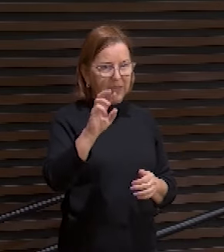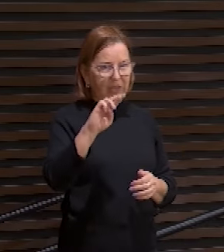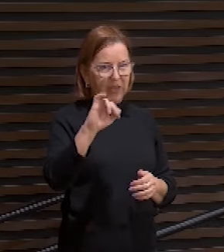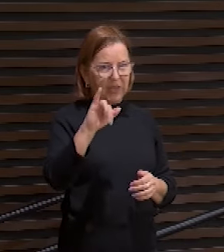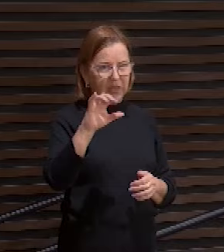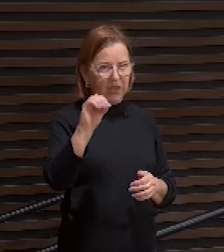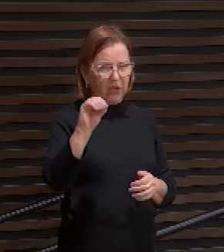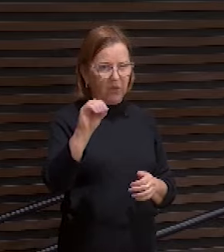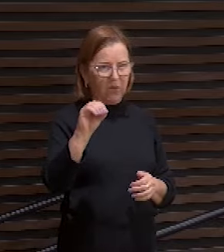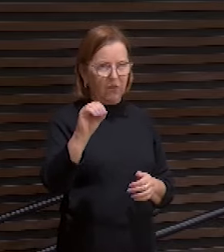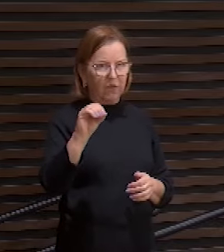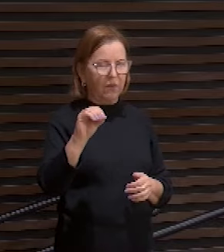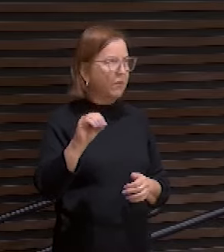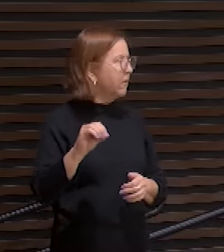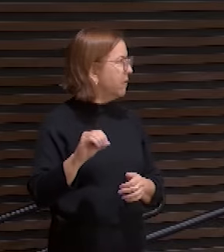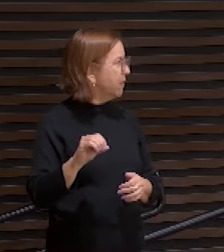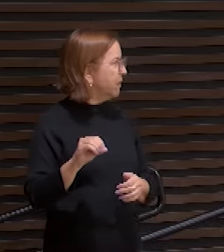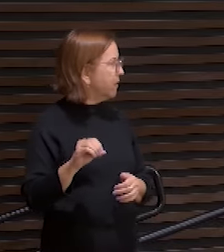blasfemou